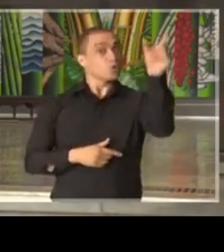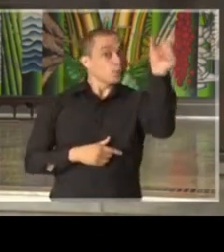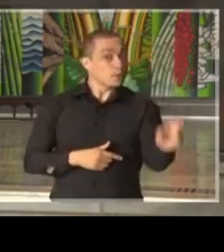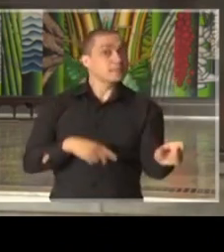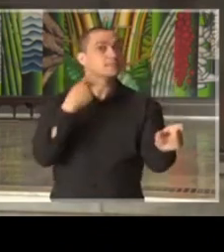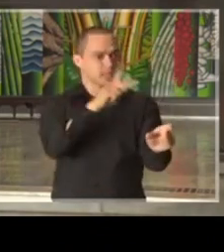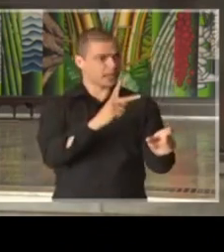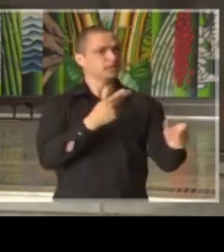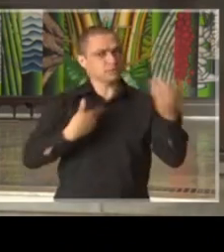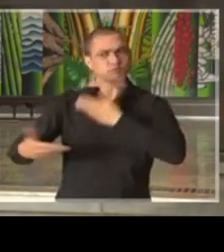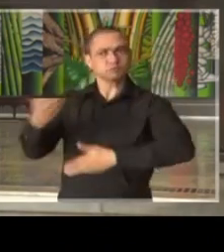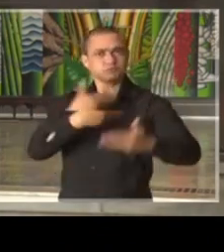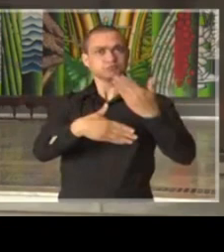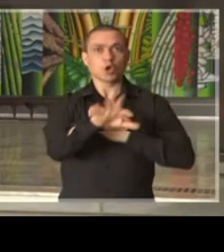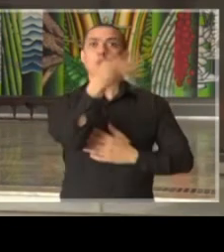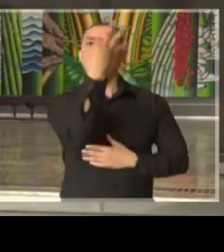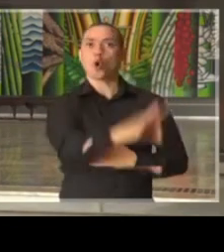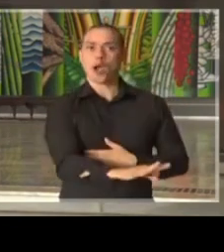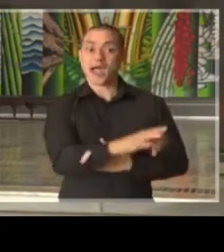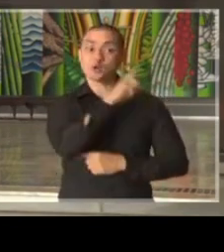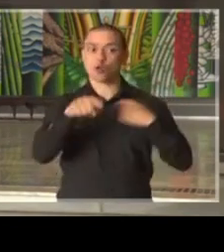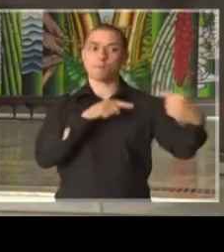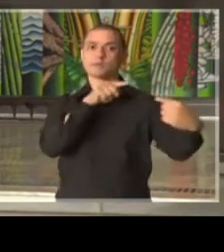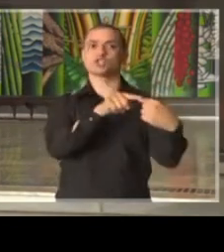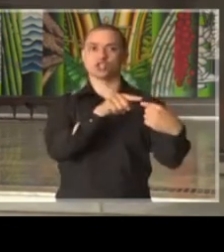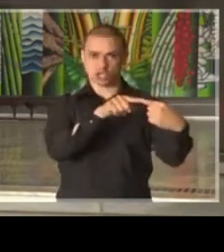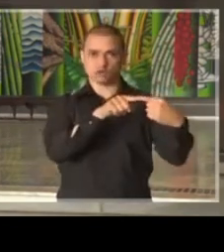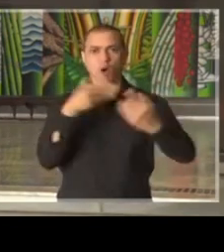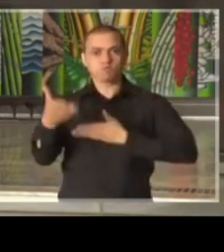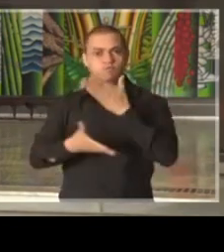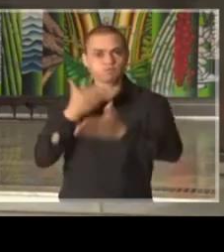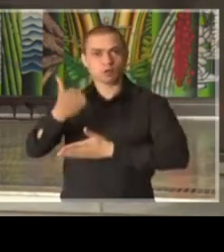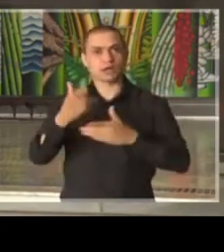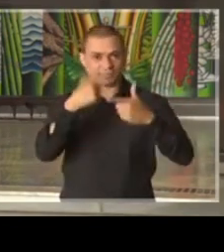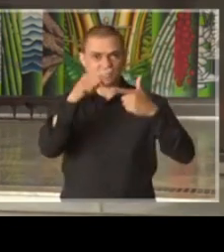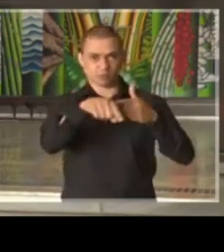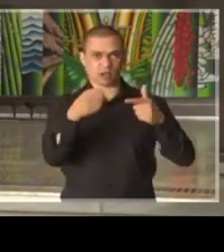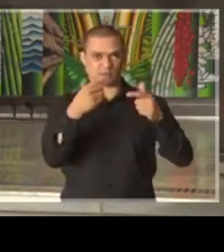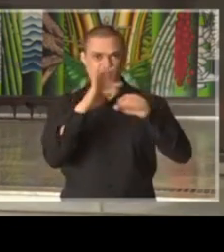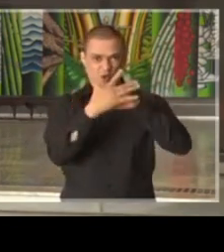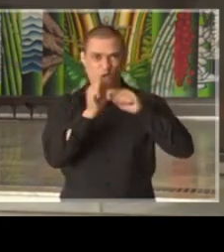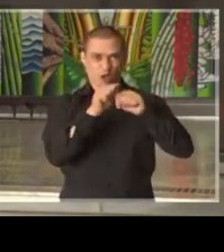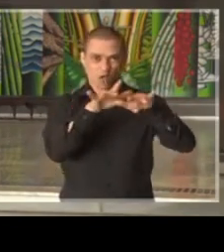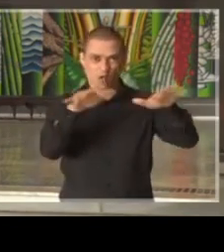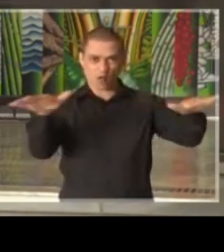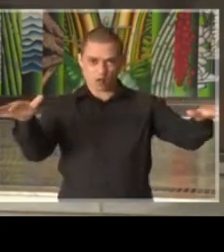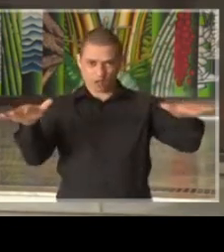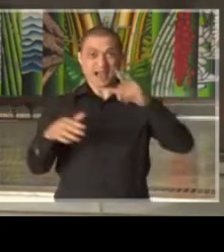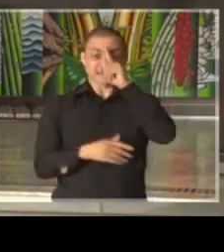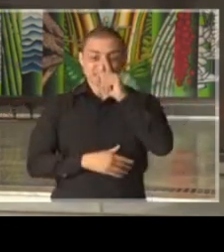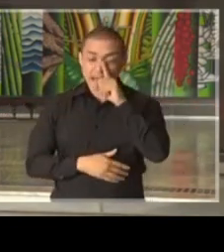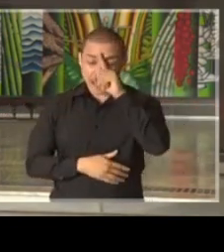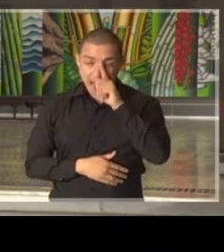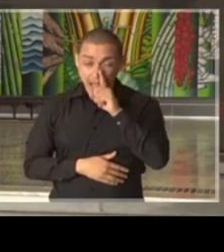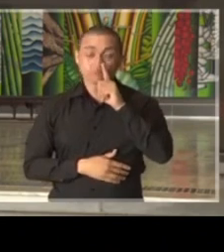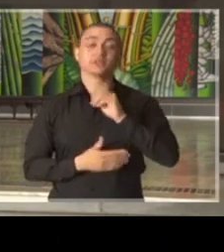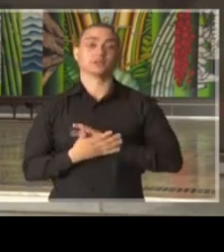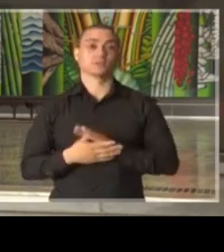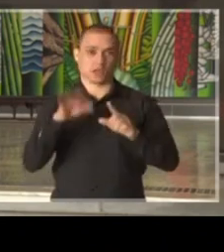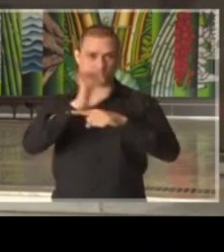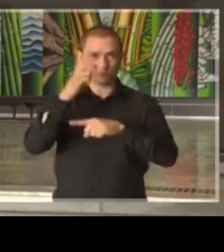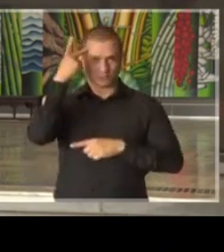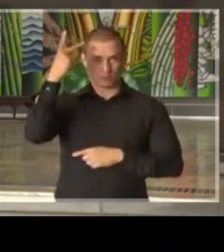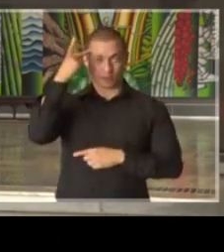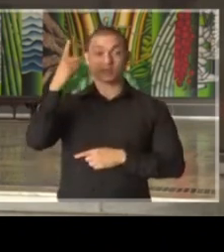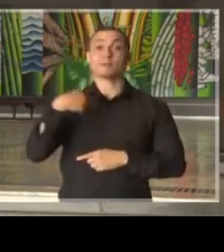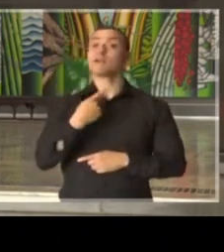republicano, correto e objetivo no tratamento desta pandemia, desta grave situação de saúde pública no Estado de São Paulo,